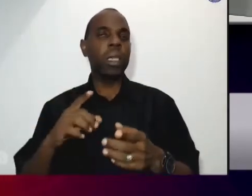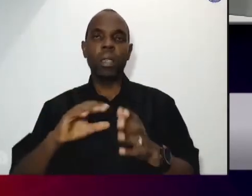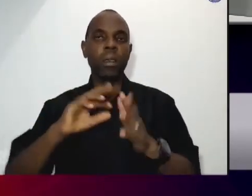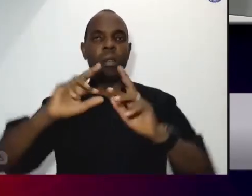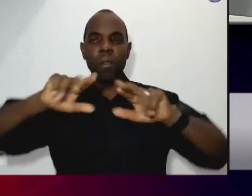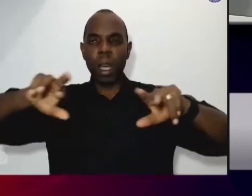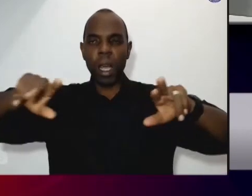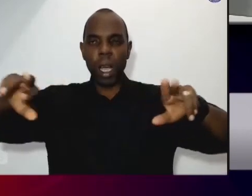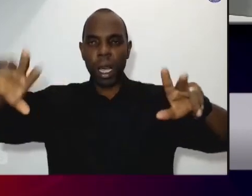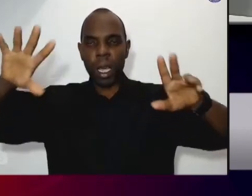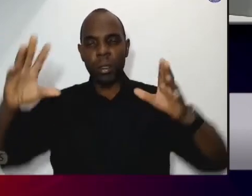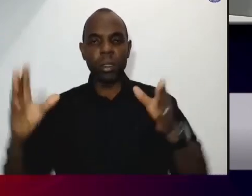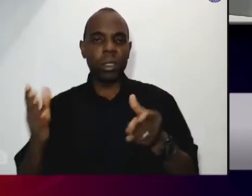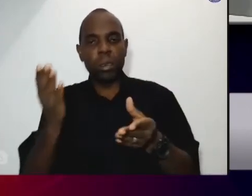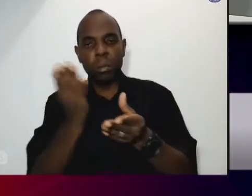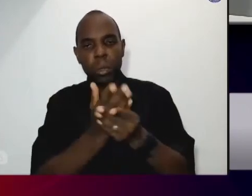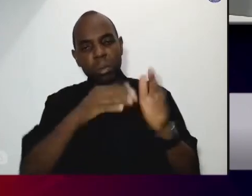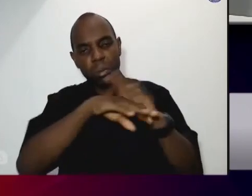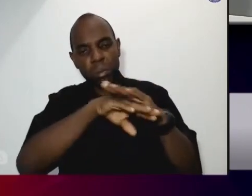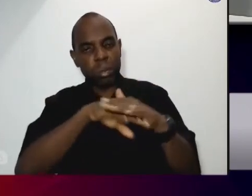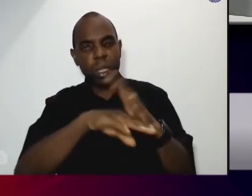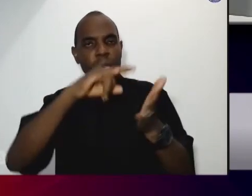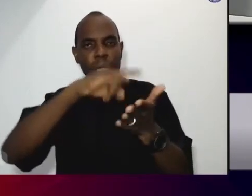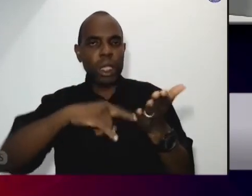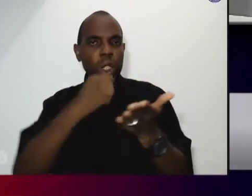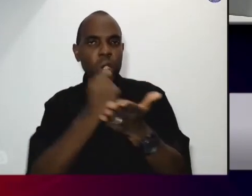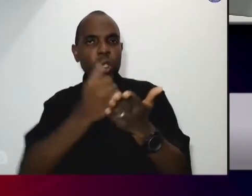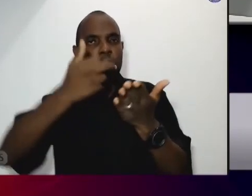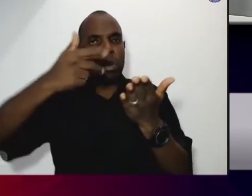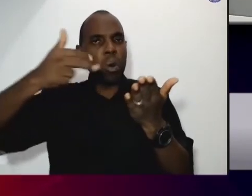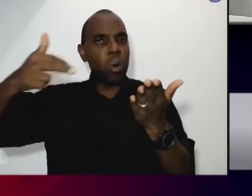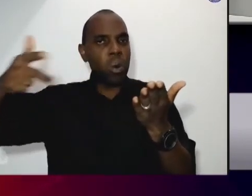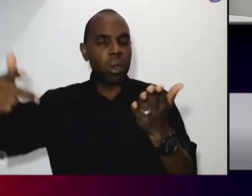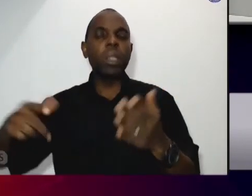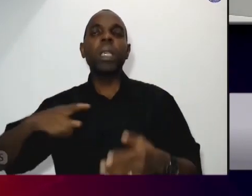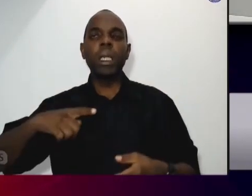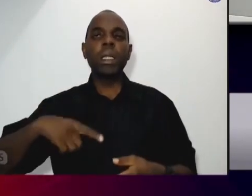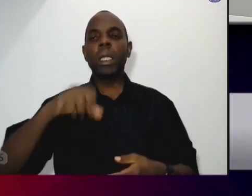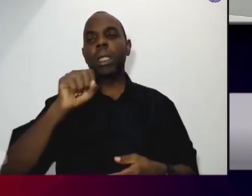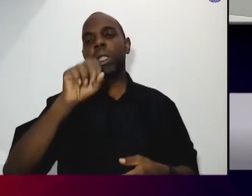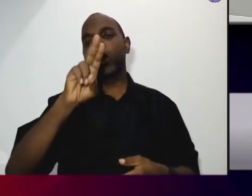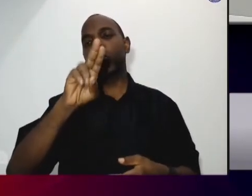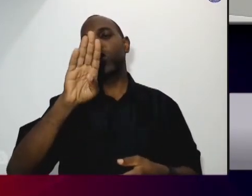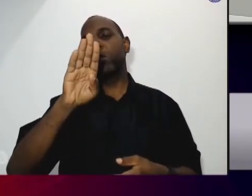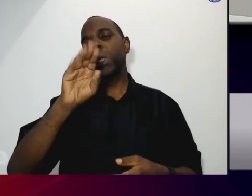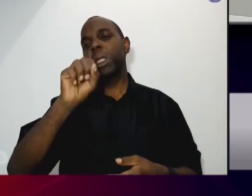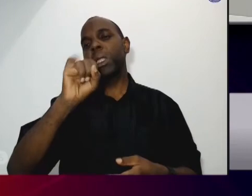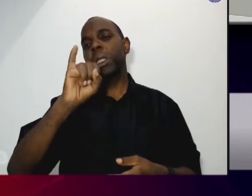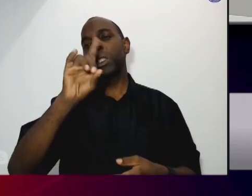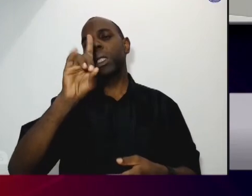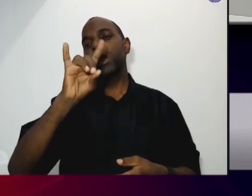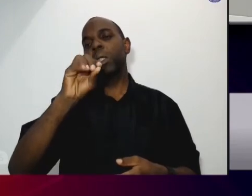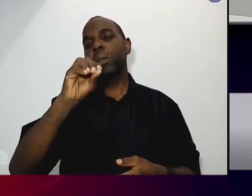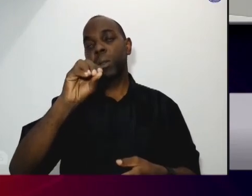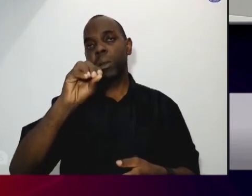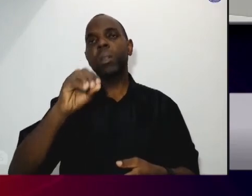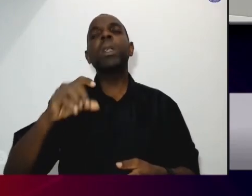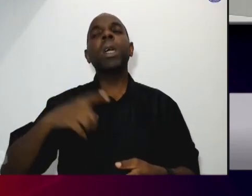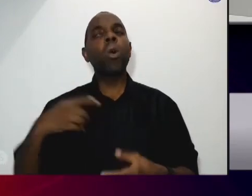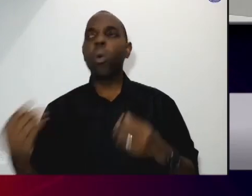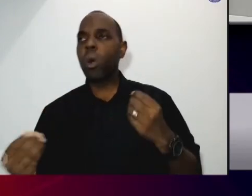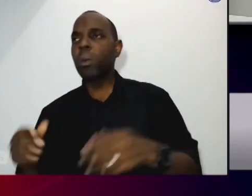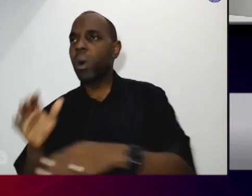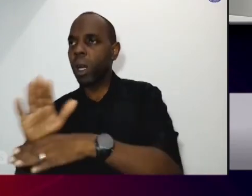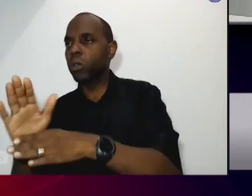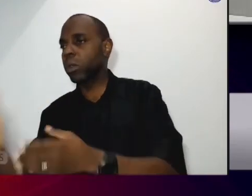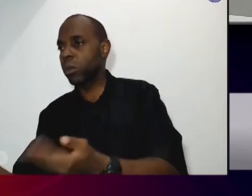você descer a página texto base subsídios todo material que tem para trabalhar com jovens trabalhar com comunidade